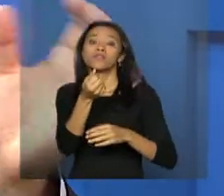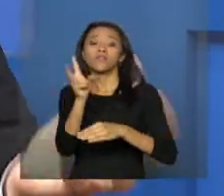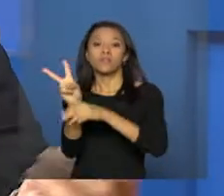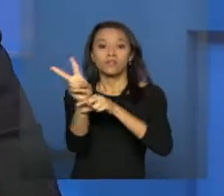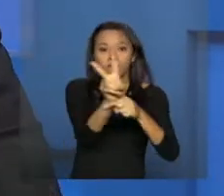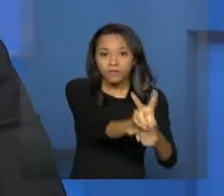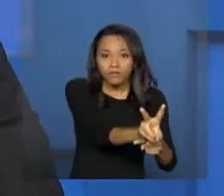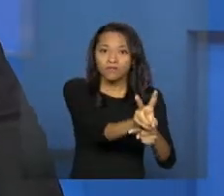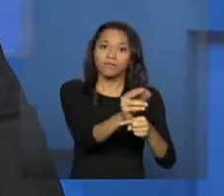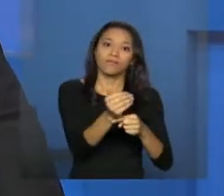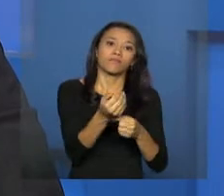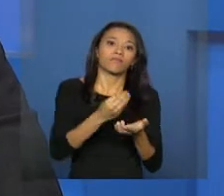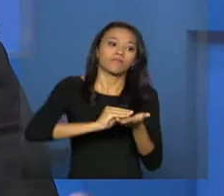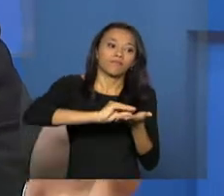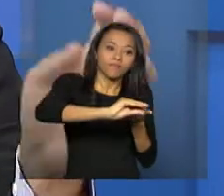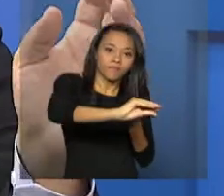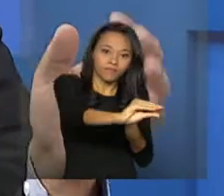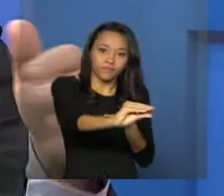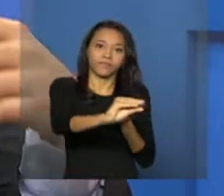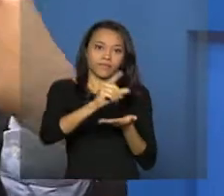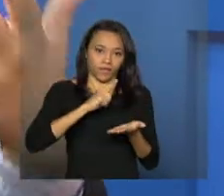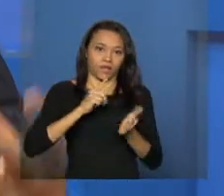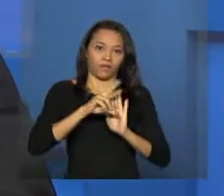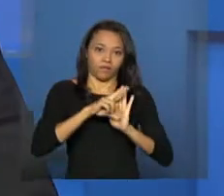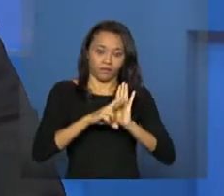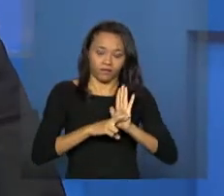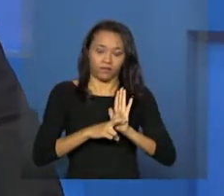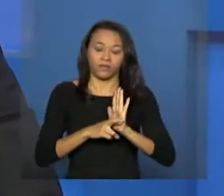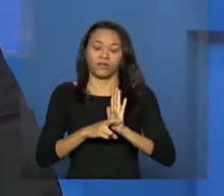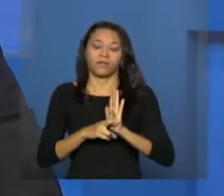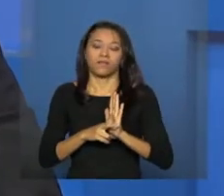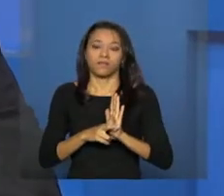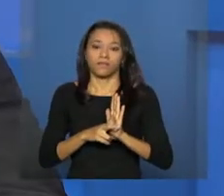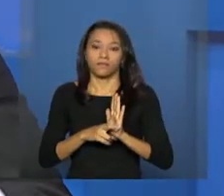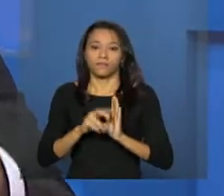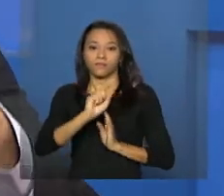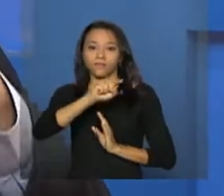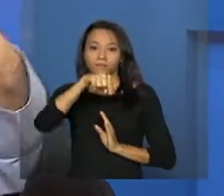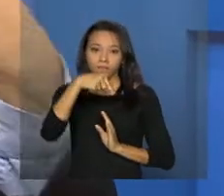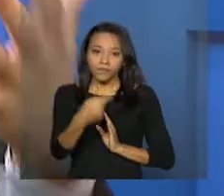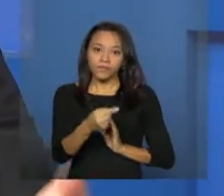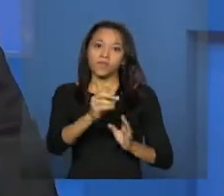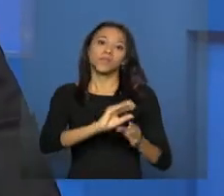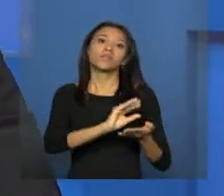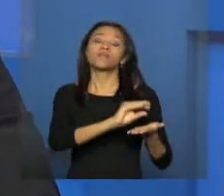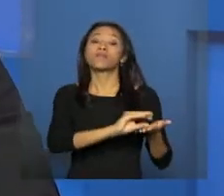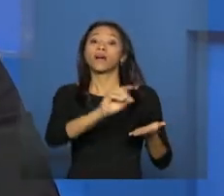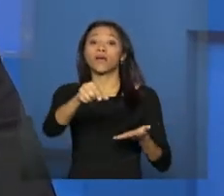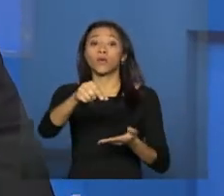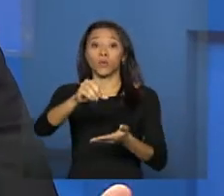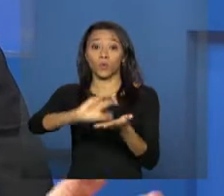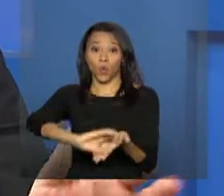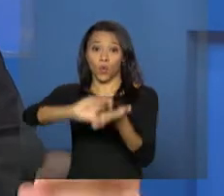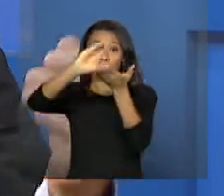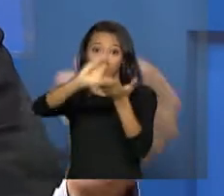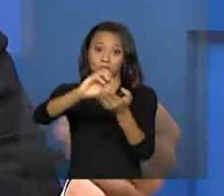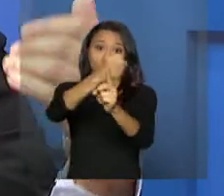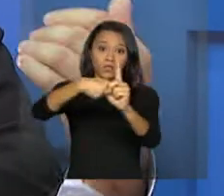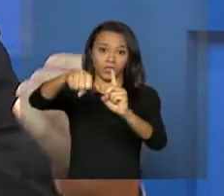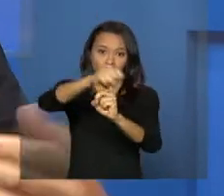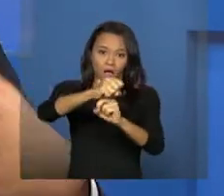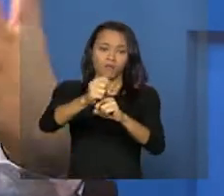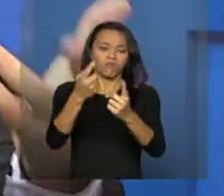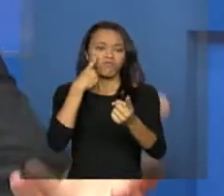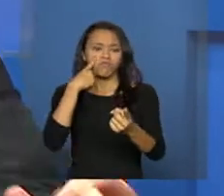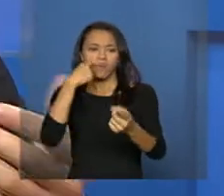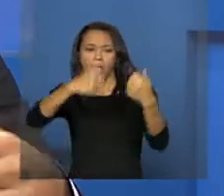deliberados, encaminhados a posteriori para o Conselho Nacional de Justiça Social, que aprova essa deliberação, criando